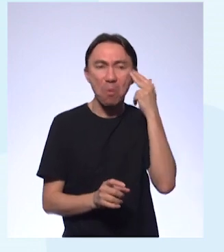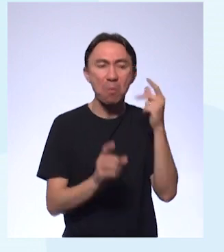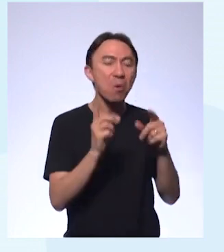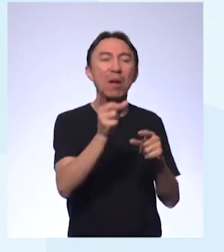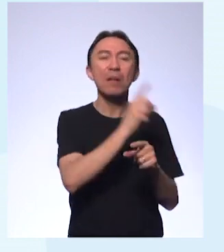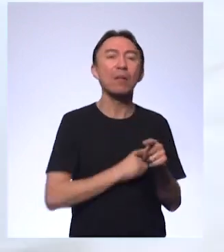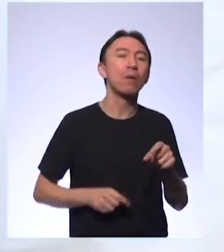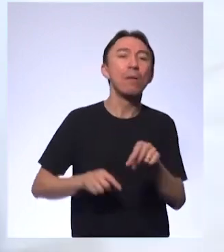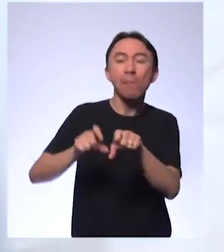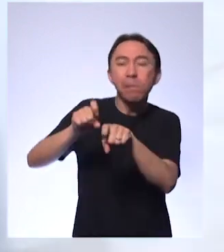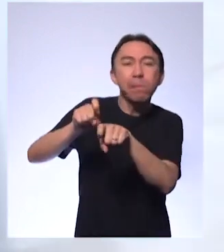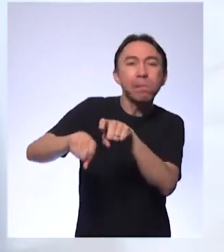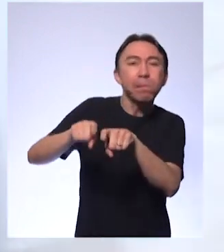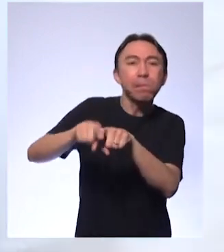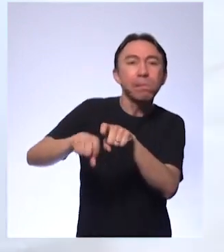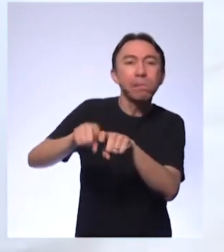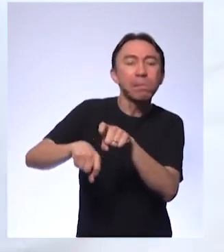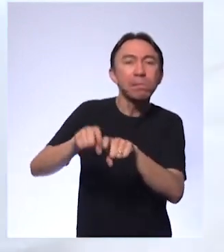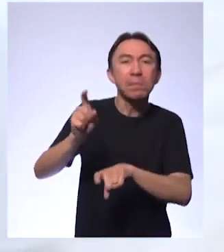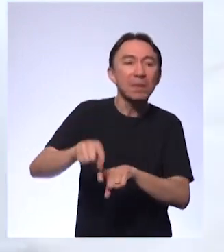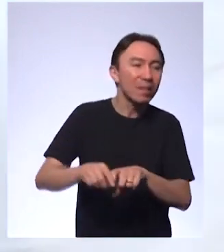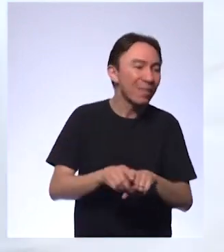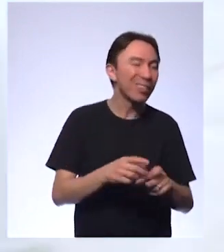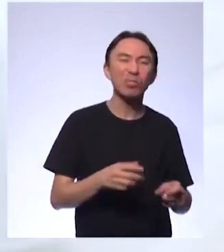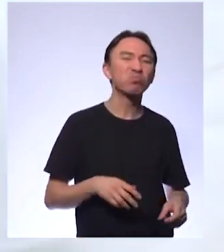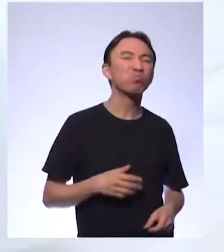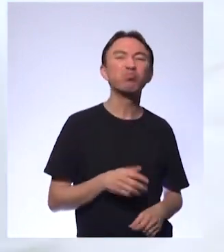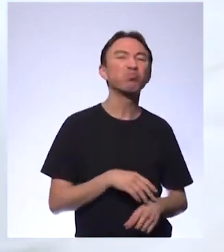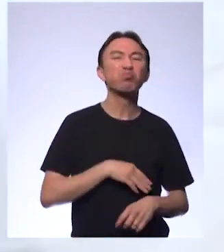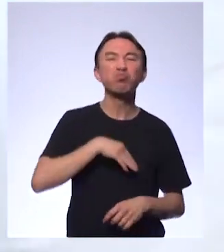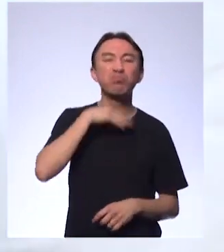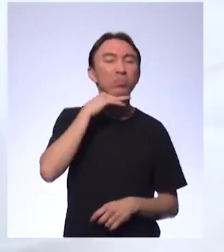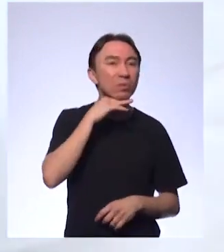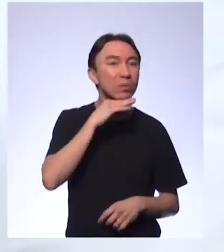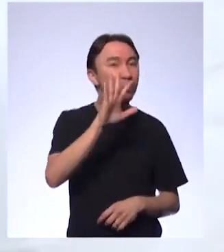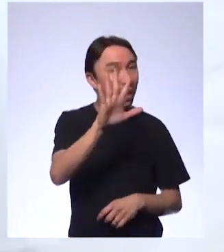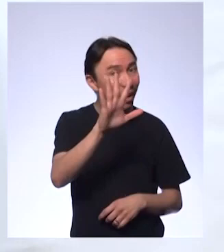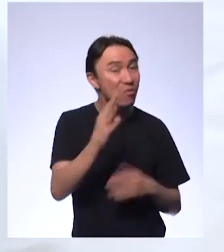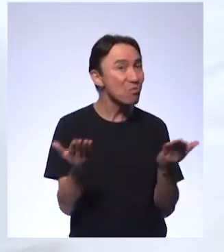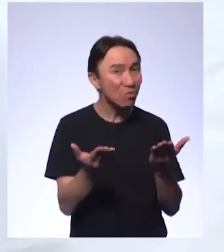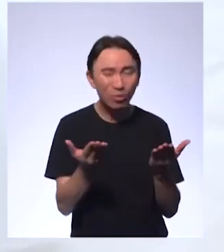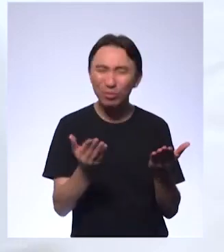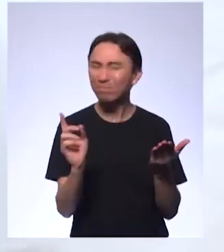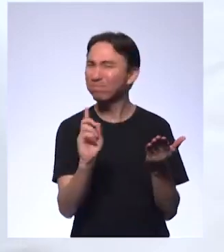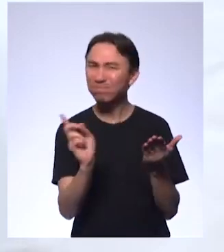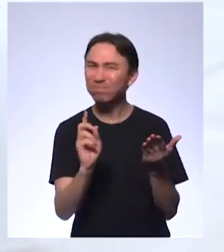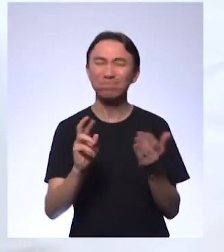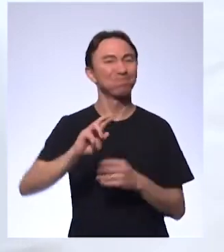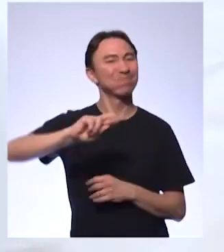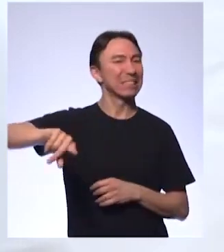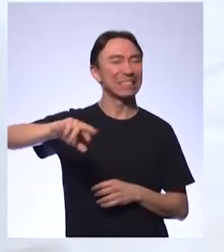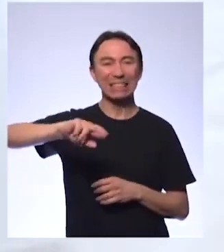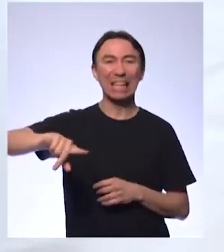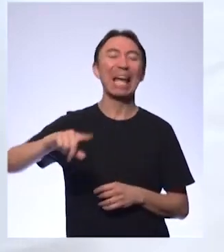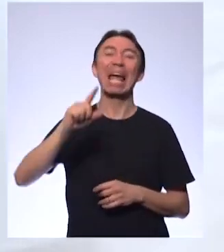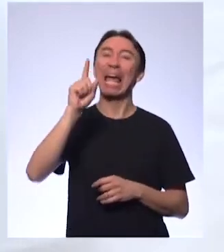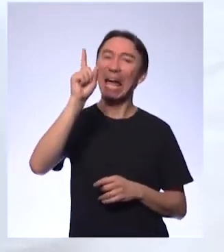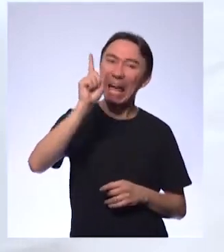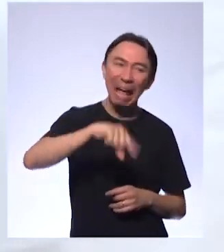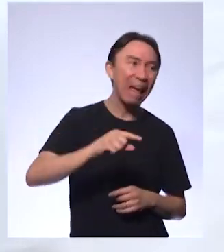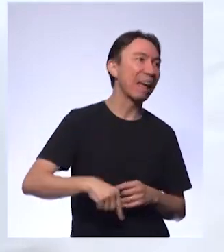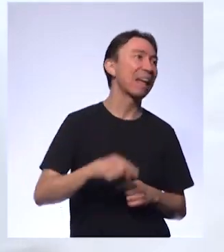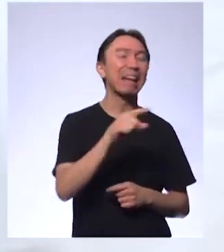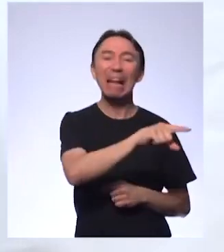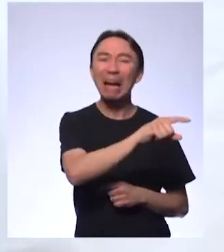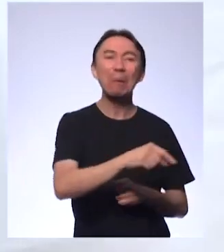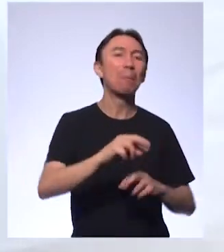etc hoje já se sabe que não esse comportamento dele estava diretamente ligado à destruição do seu ambiente à falta de alimento para